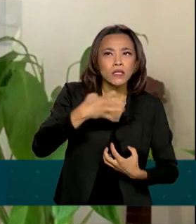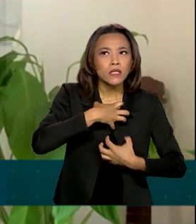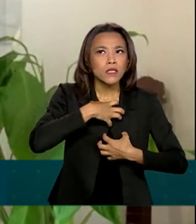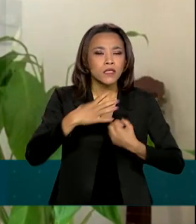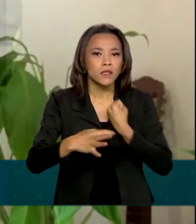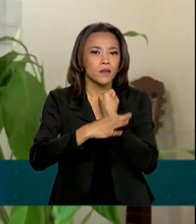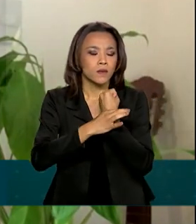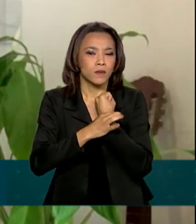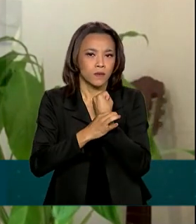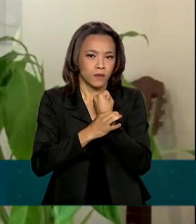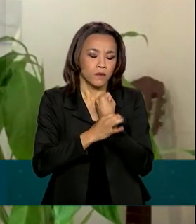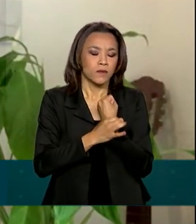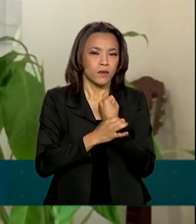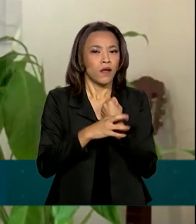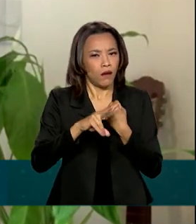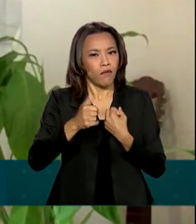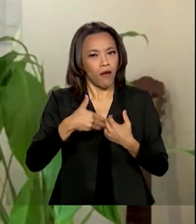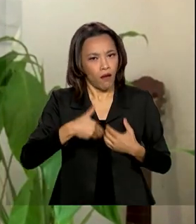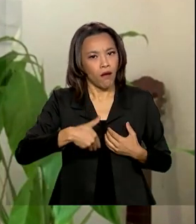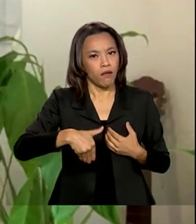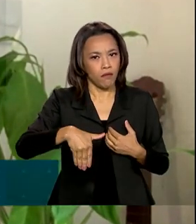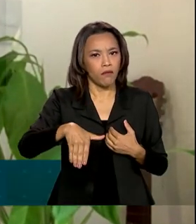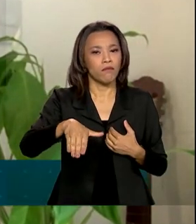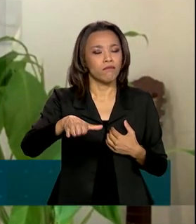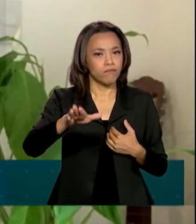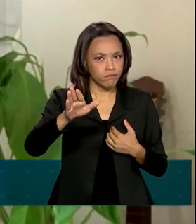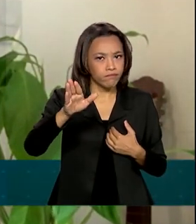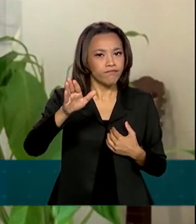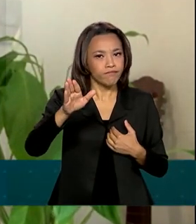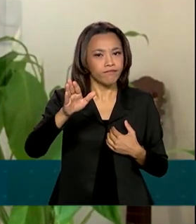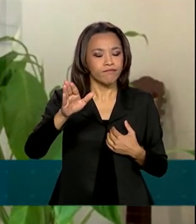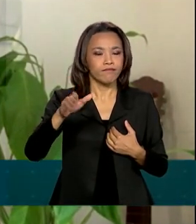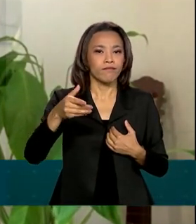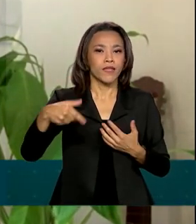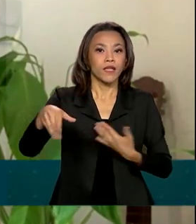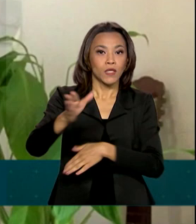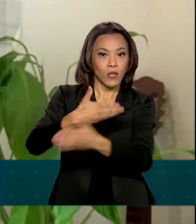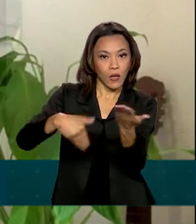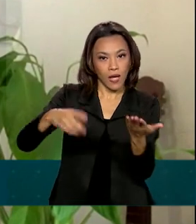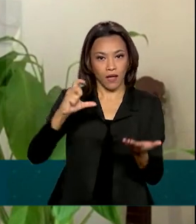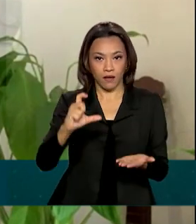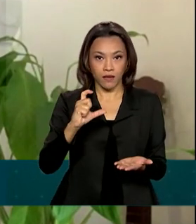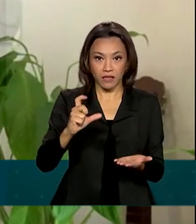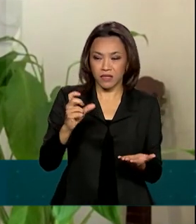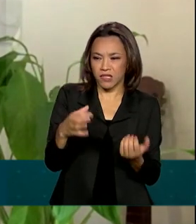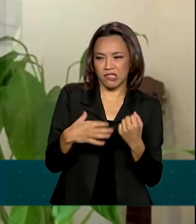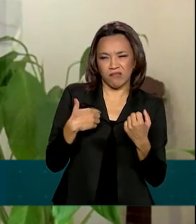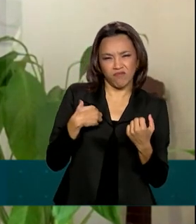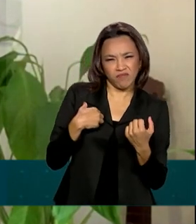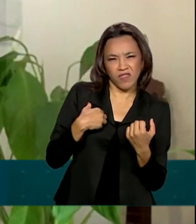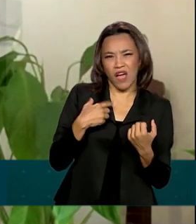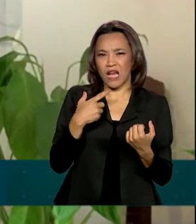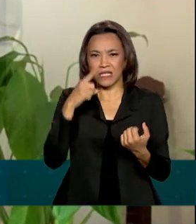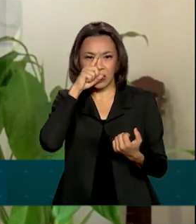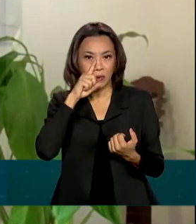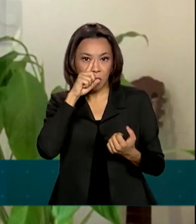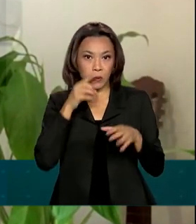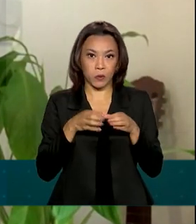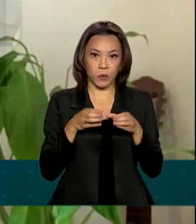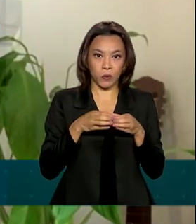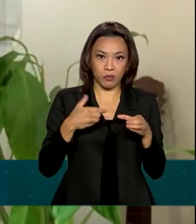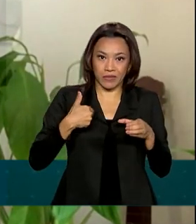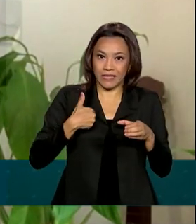seguro, ele vai renovar essa carteira. Se não se sente seguro ou se é grupo de risco,